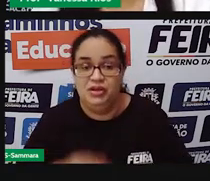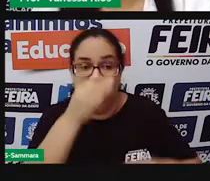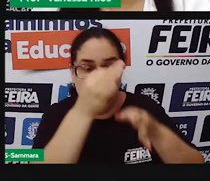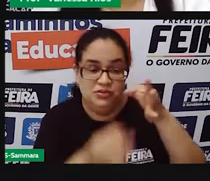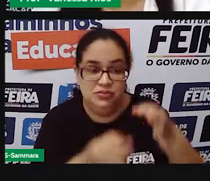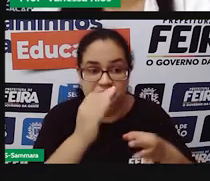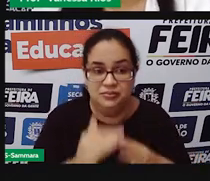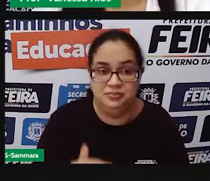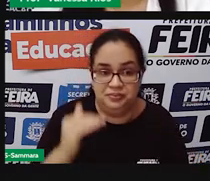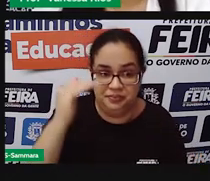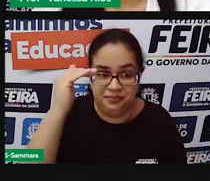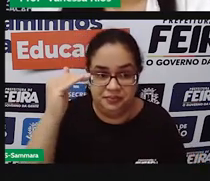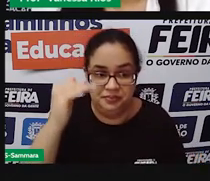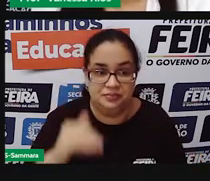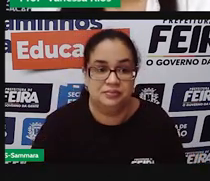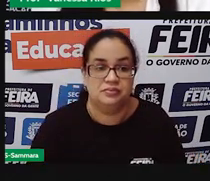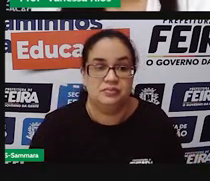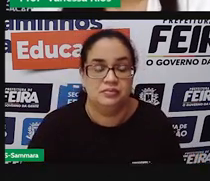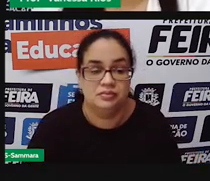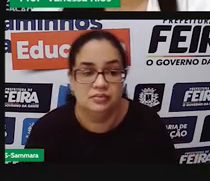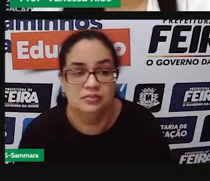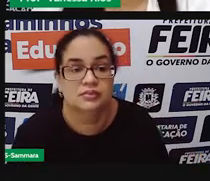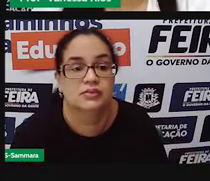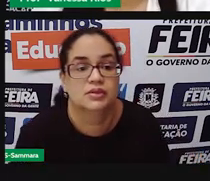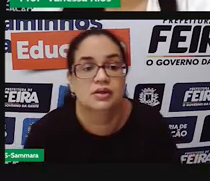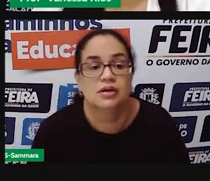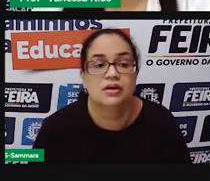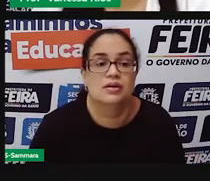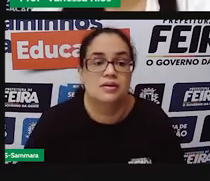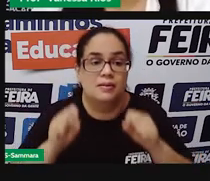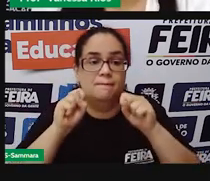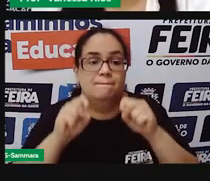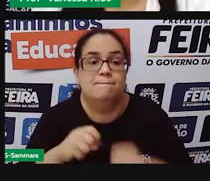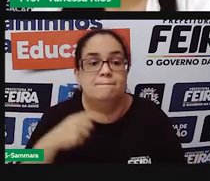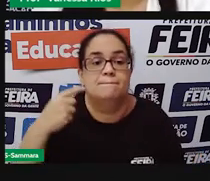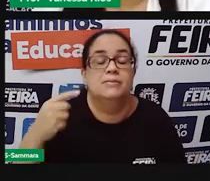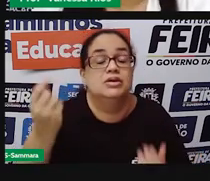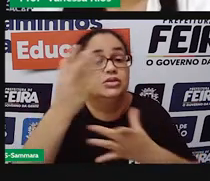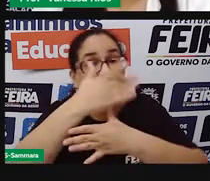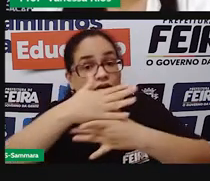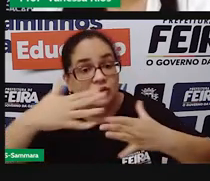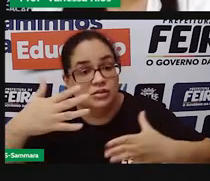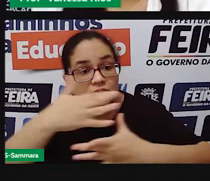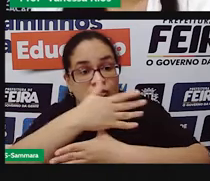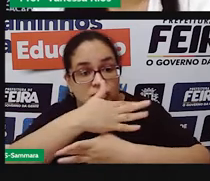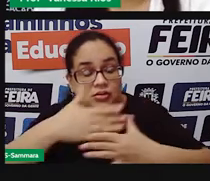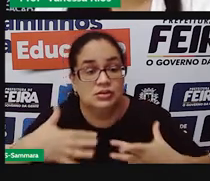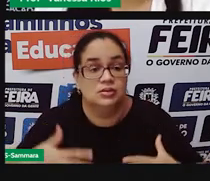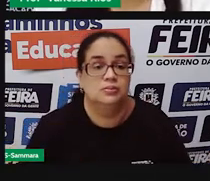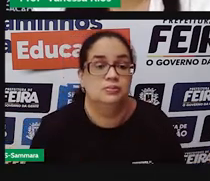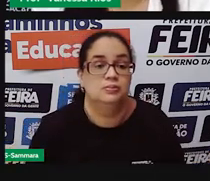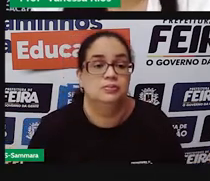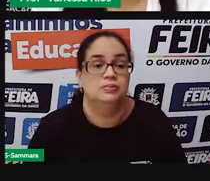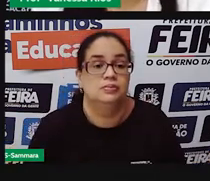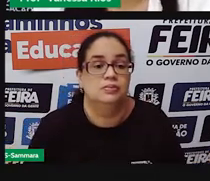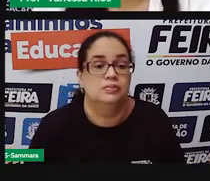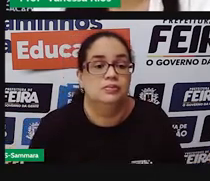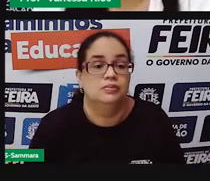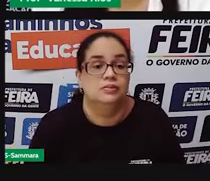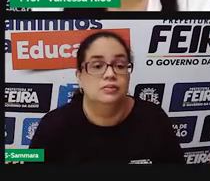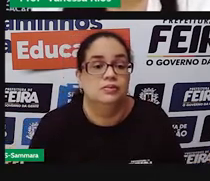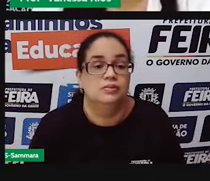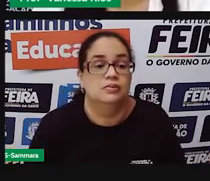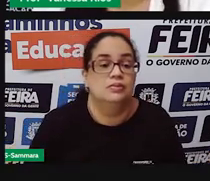estaduais. Quando a gente parte agora era para os municípios, né, as cidades aí incluindo zona